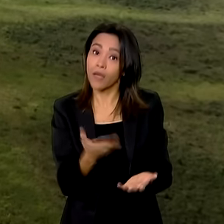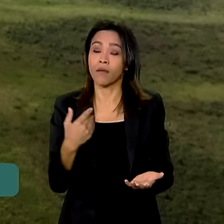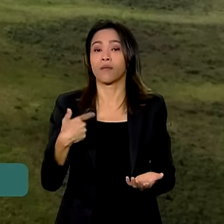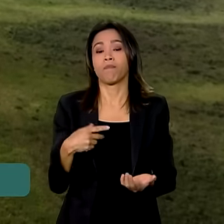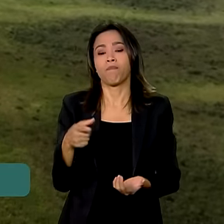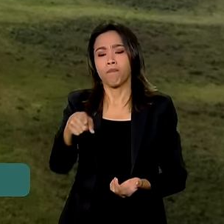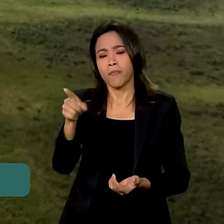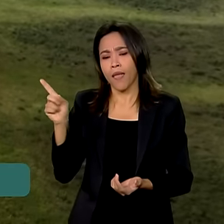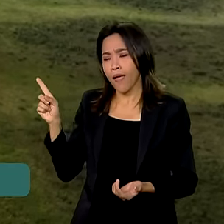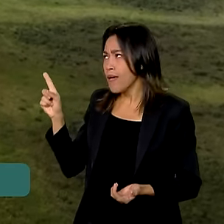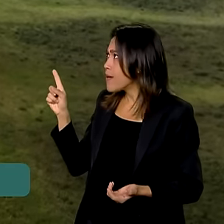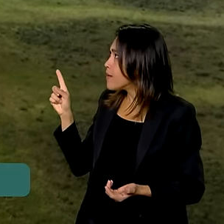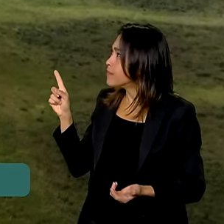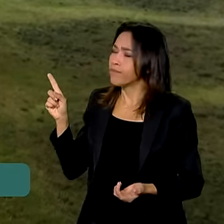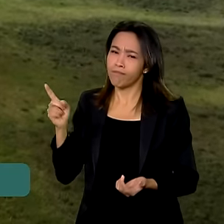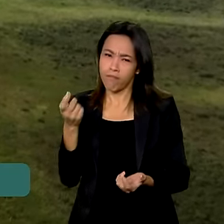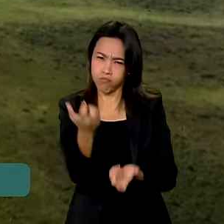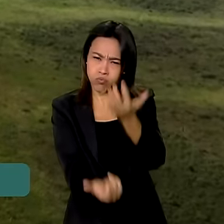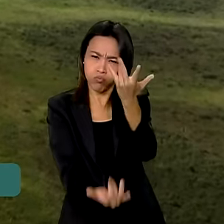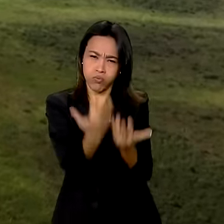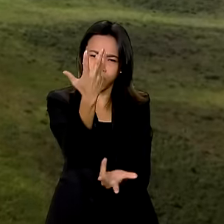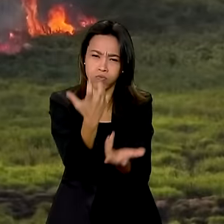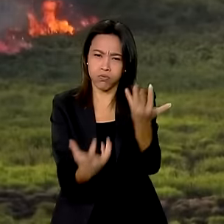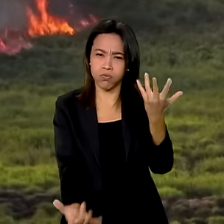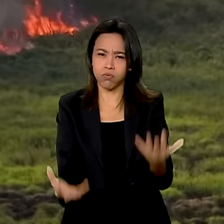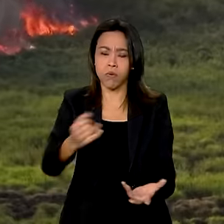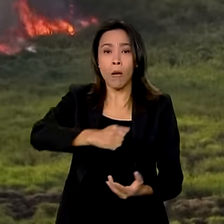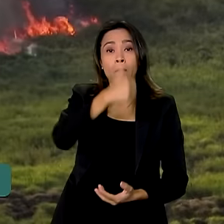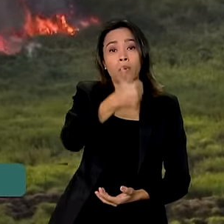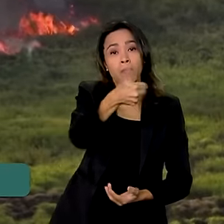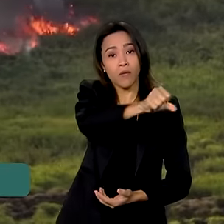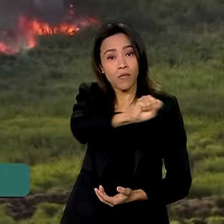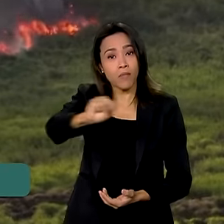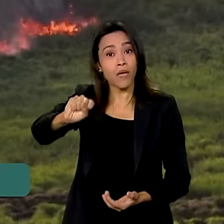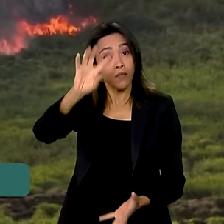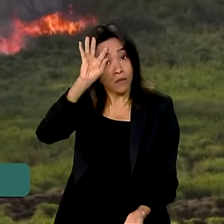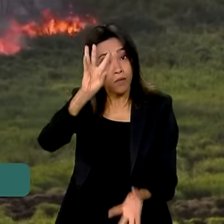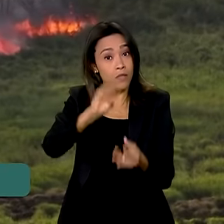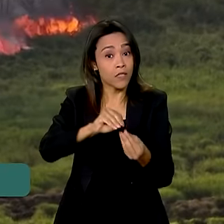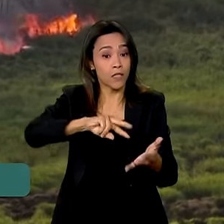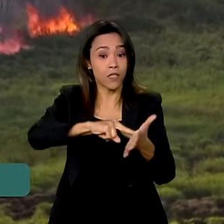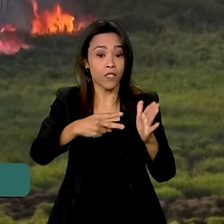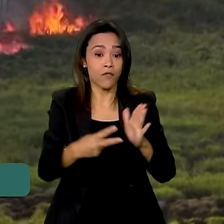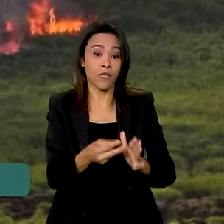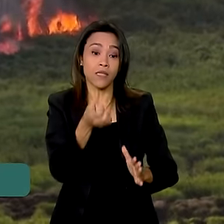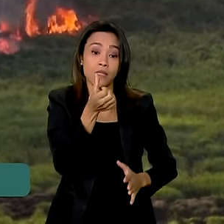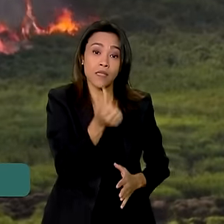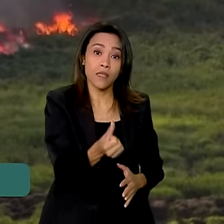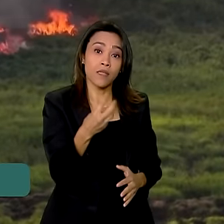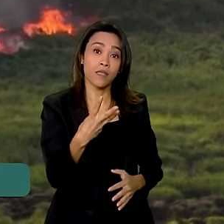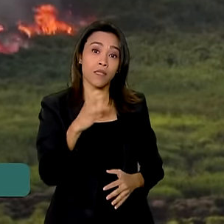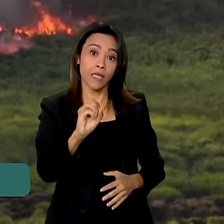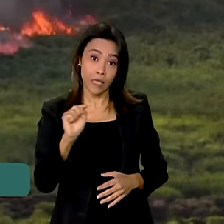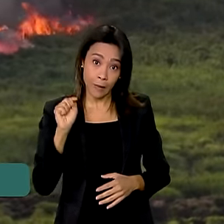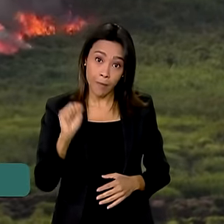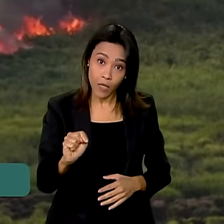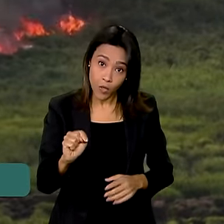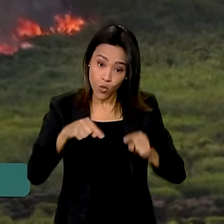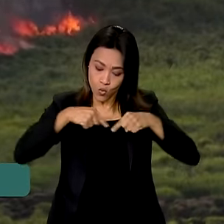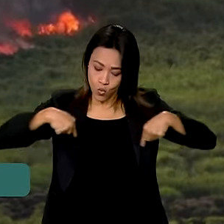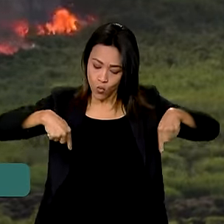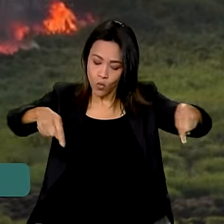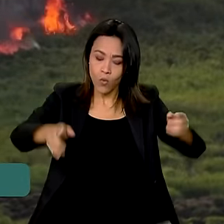queimadas no Pantanal, no primeiro semestre deste ano, corresponde a quase 630 mil hectares, aproximadamente